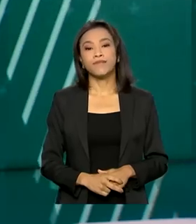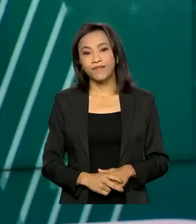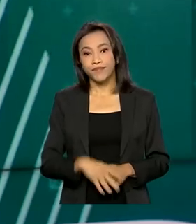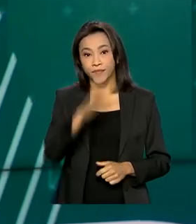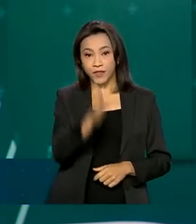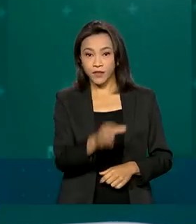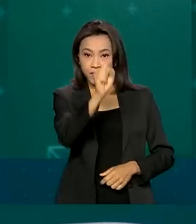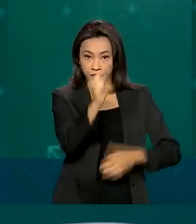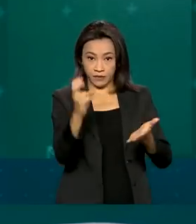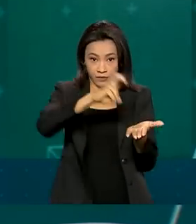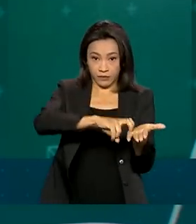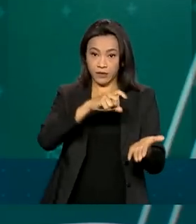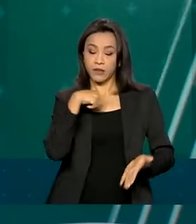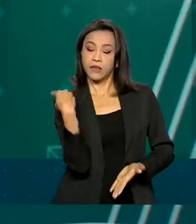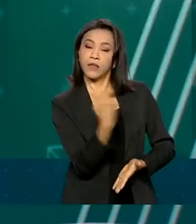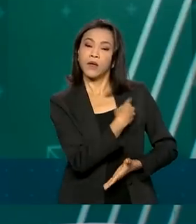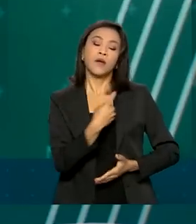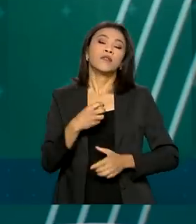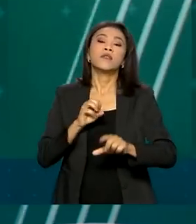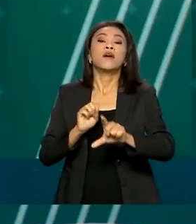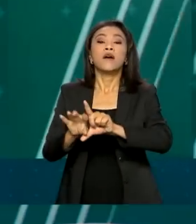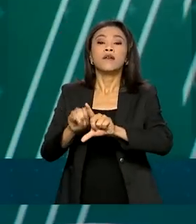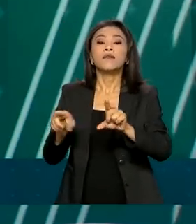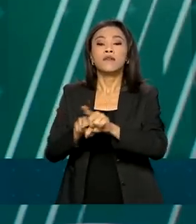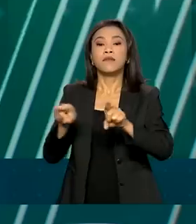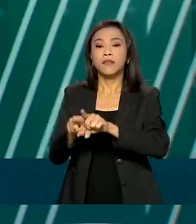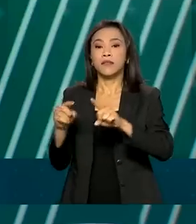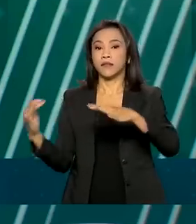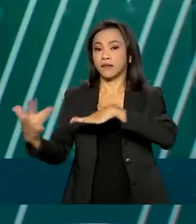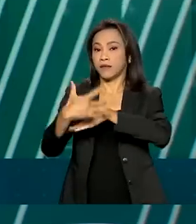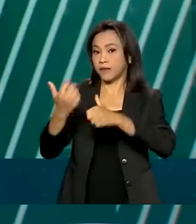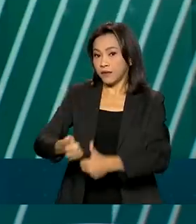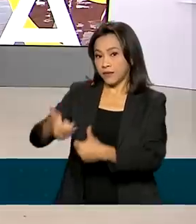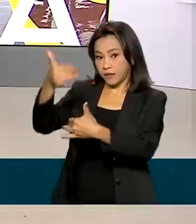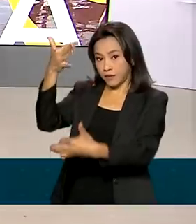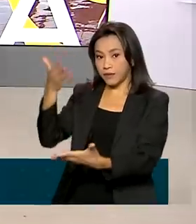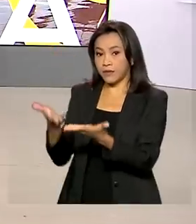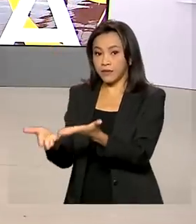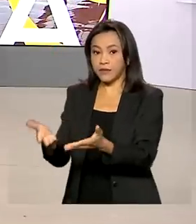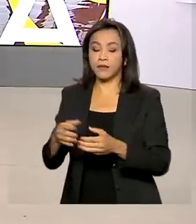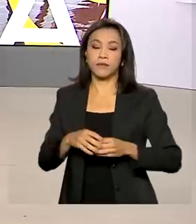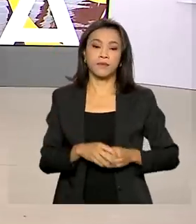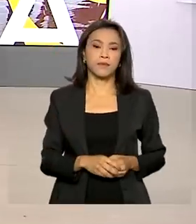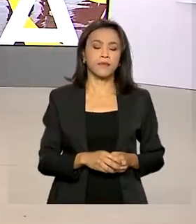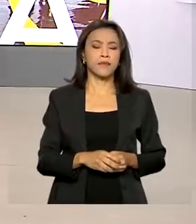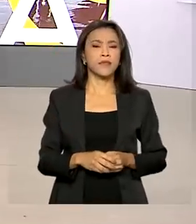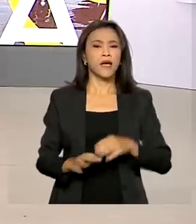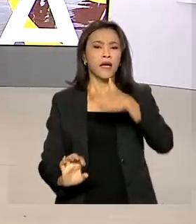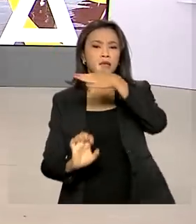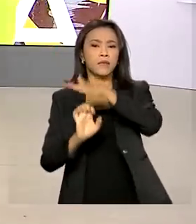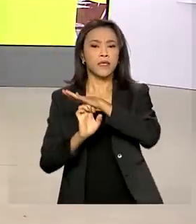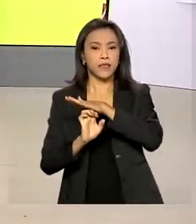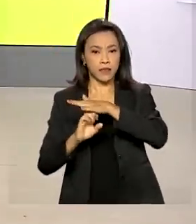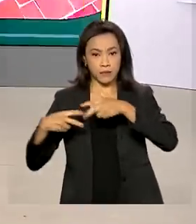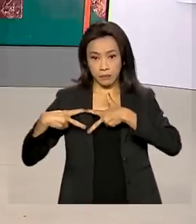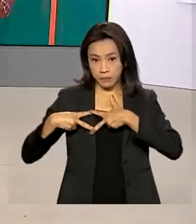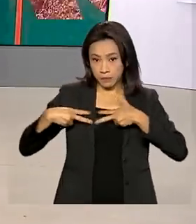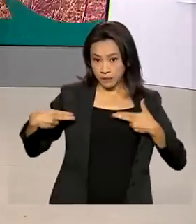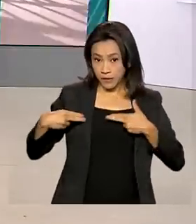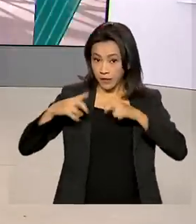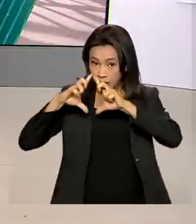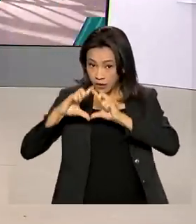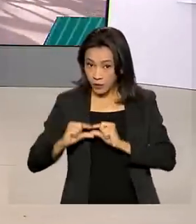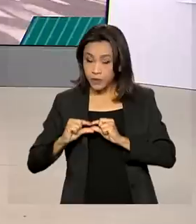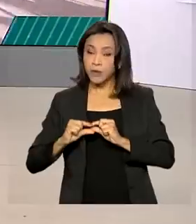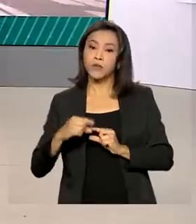Oito horas da manhã, estamos ao vivo também pelas redes sociais. A Petrobras anunciou redução de 4